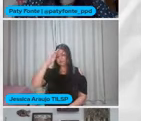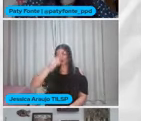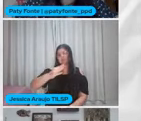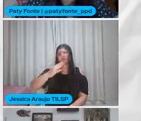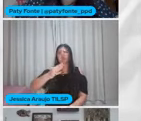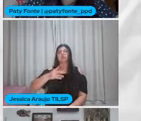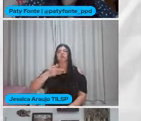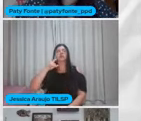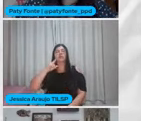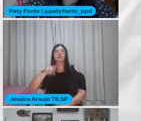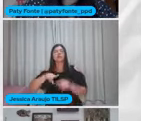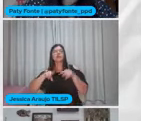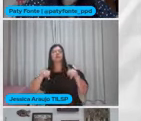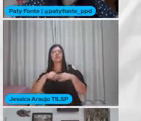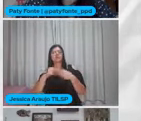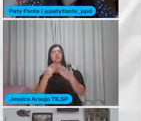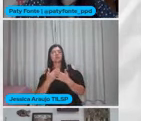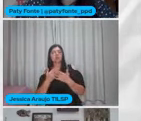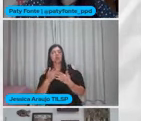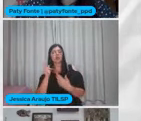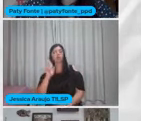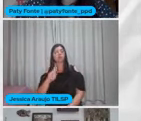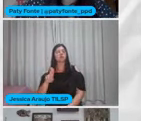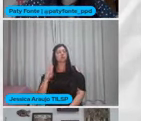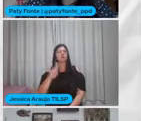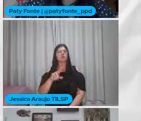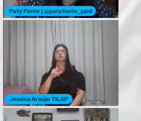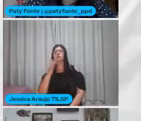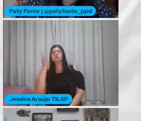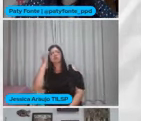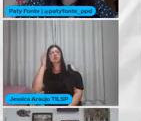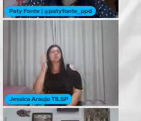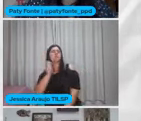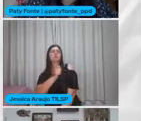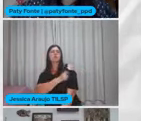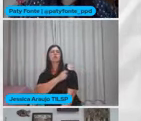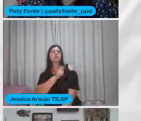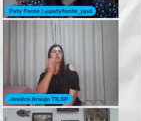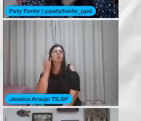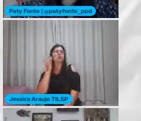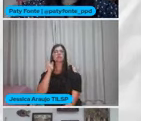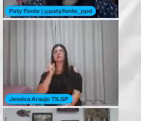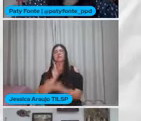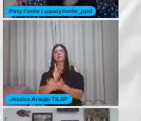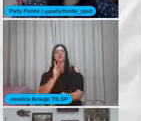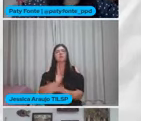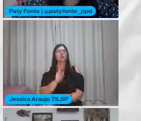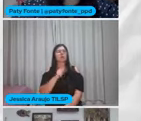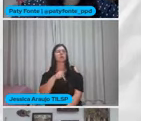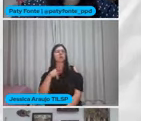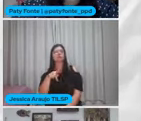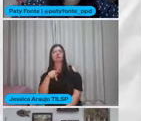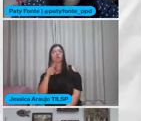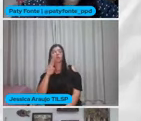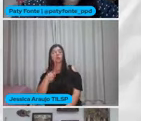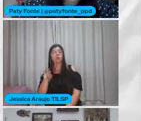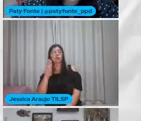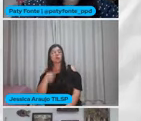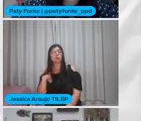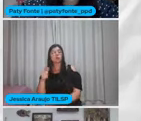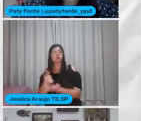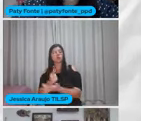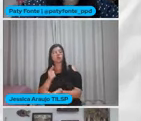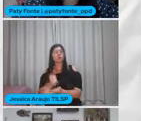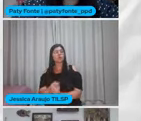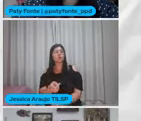Quem está na sala de aula usando O que os alunos estão achando E eu sempre falo Professor Adote o livro Não seja adotado